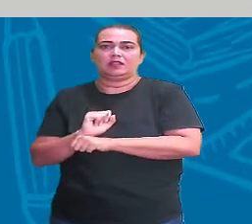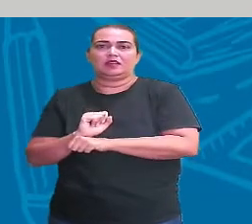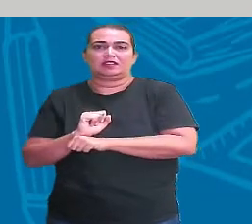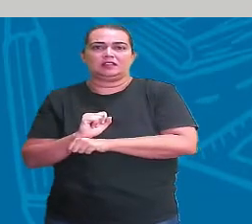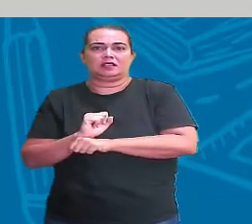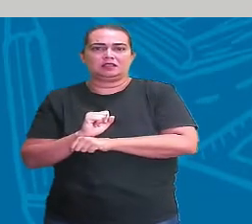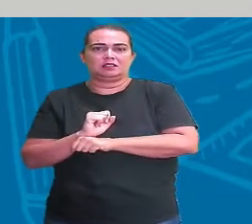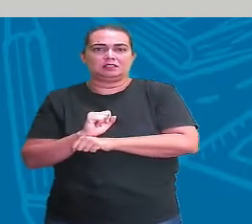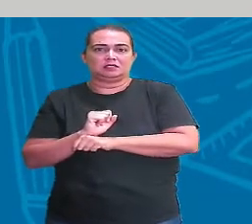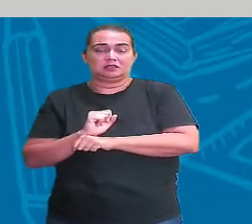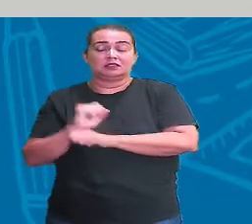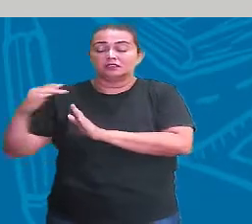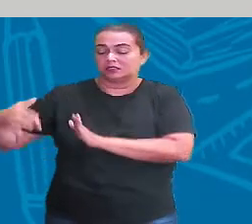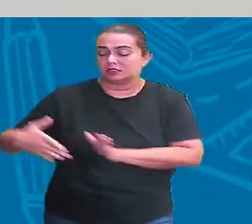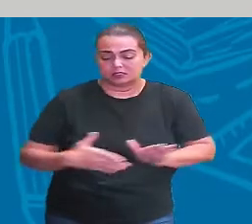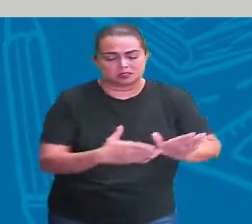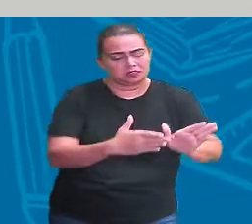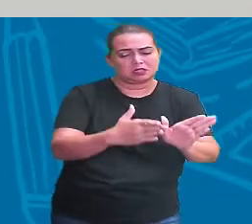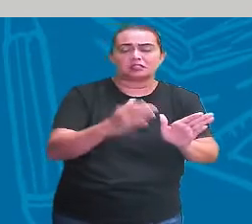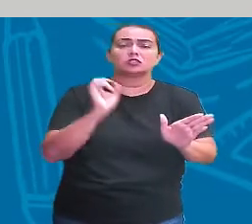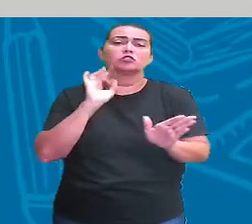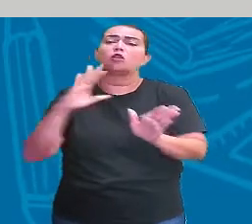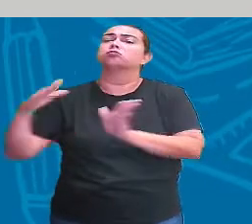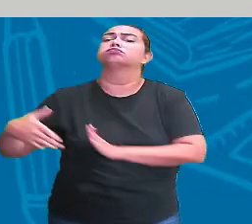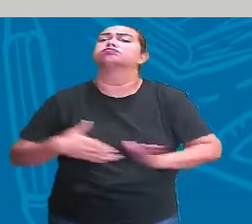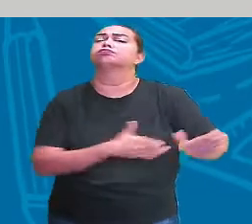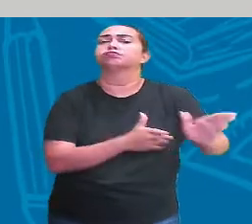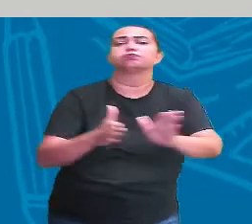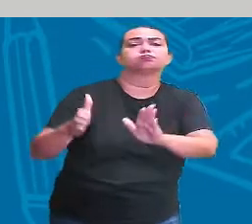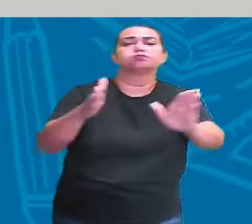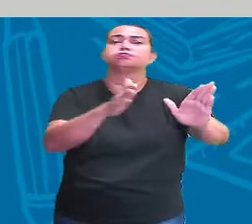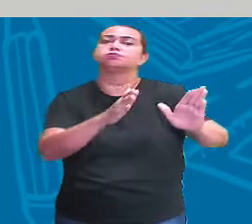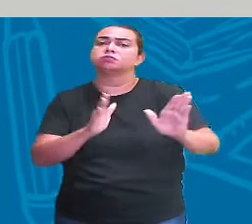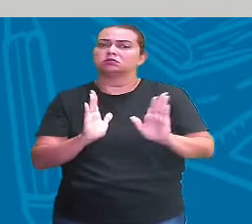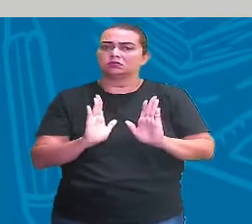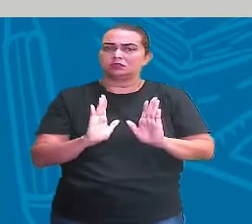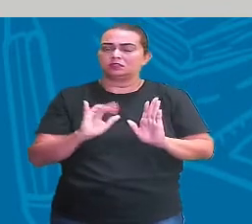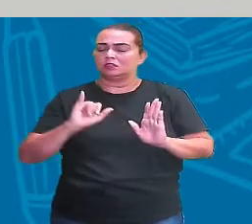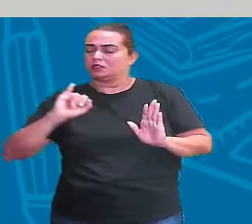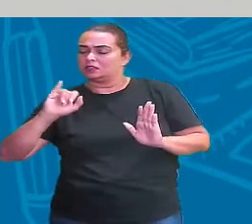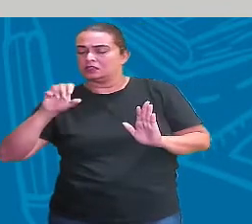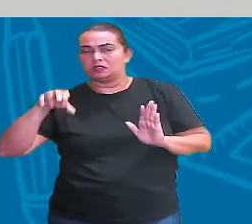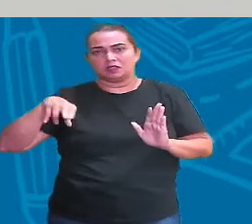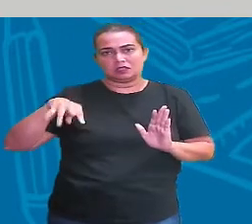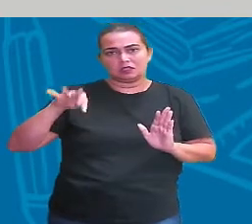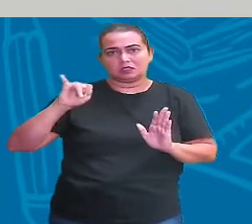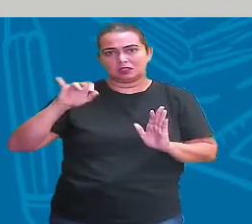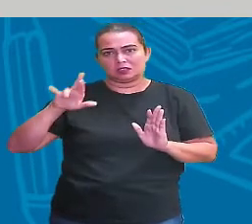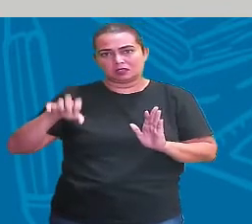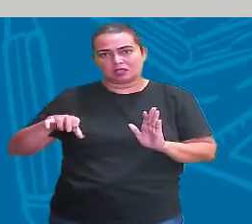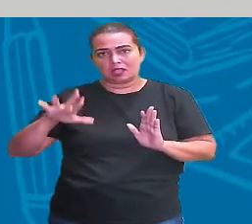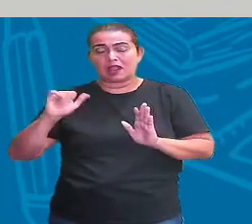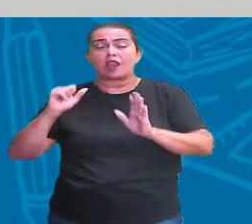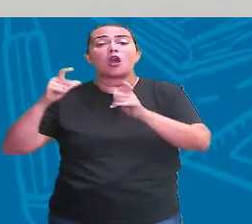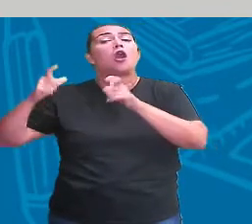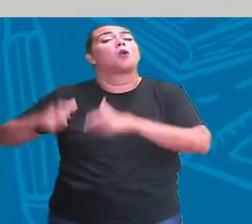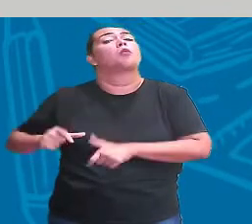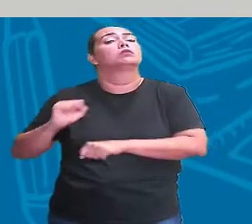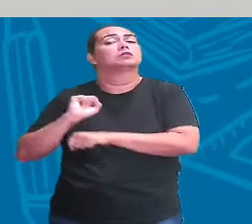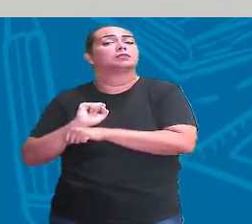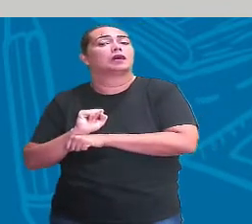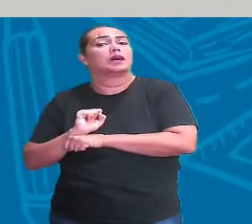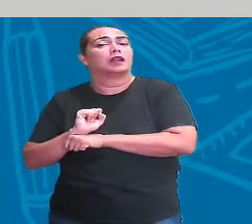vou por essa rua, pego aquela, ando naquela avenida e pronto. Já o ITINERÁRIO, ele vai dizer os pontos específicos que vai ter